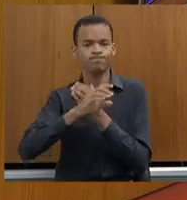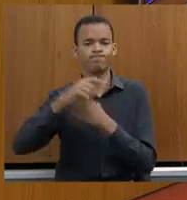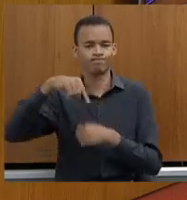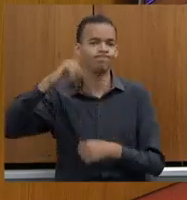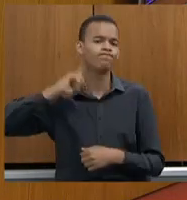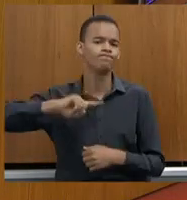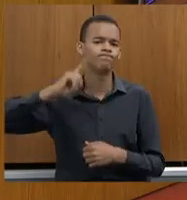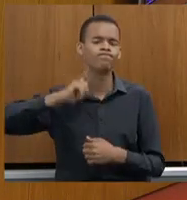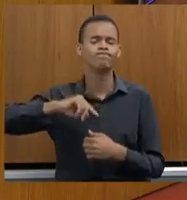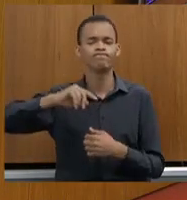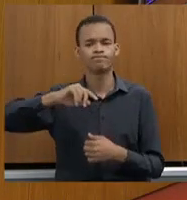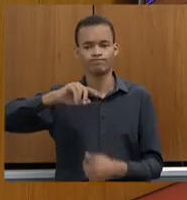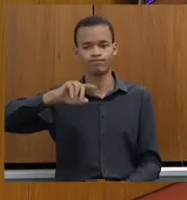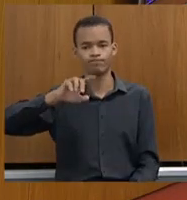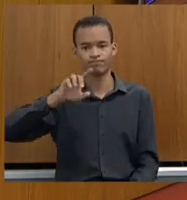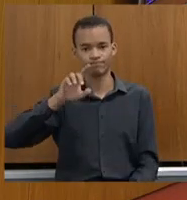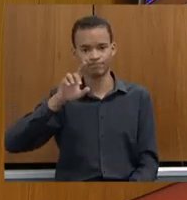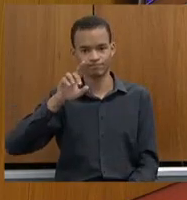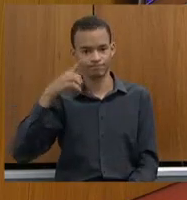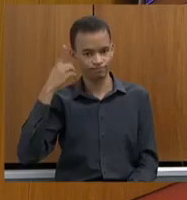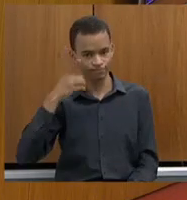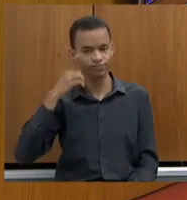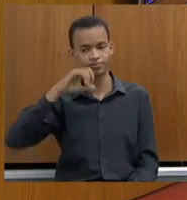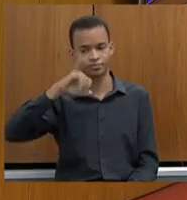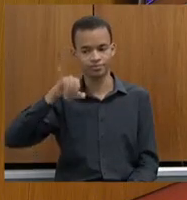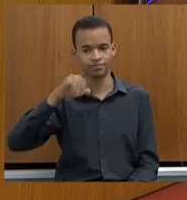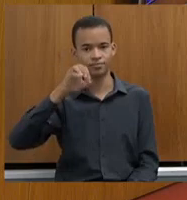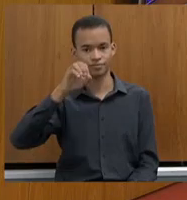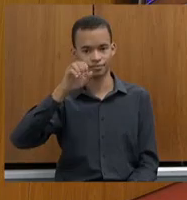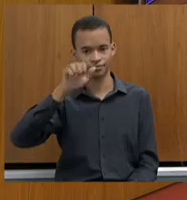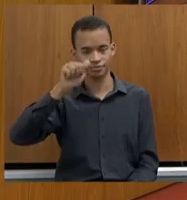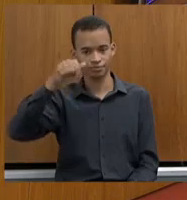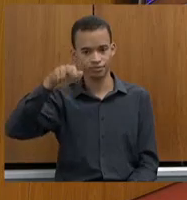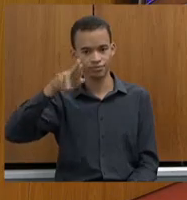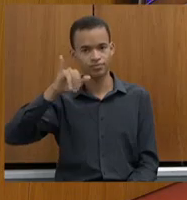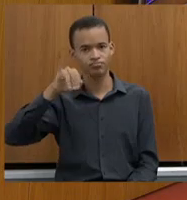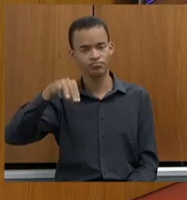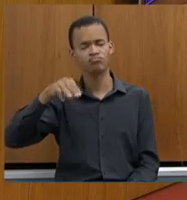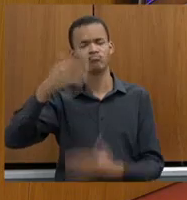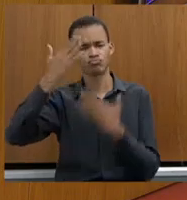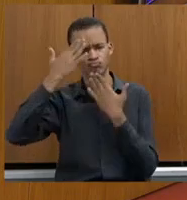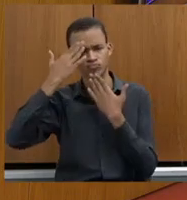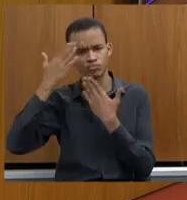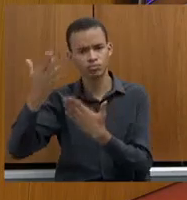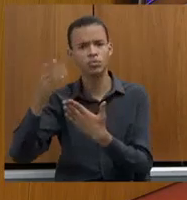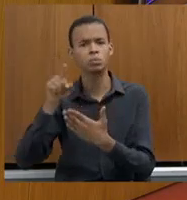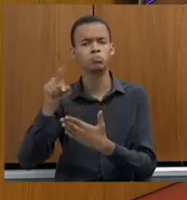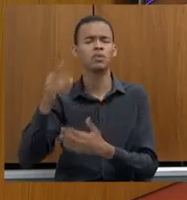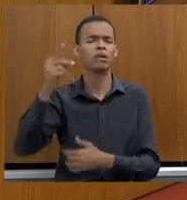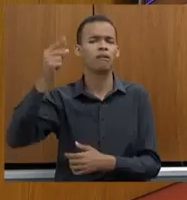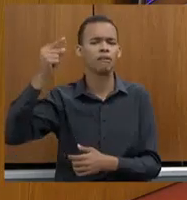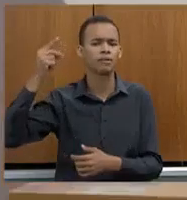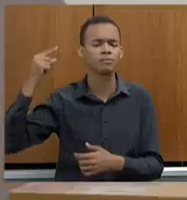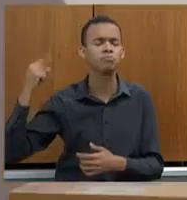pela ideia permanente de planejamento. É uma história antiga, eu e doutor Joaquim,